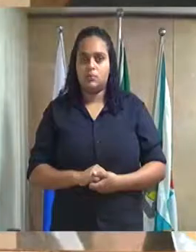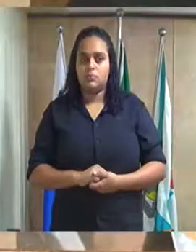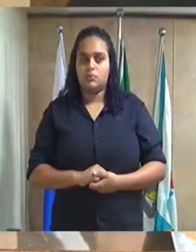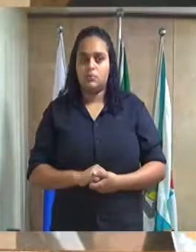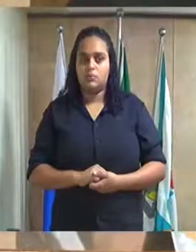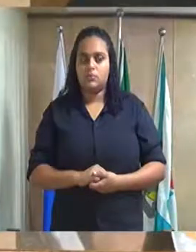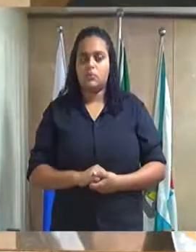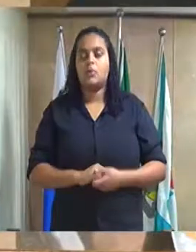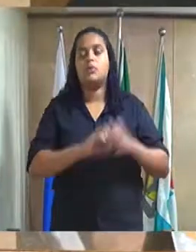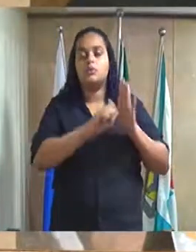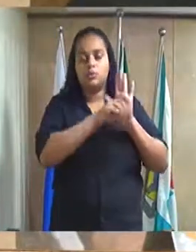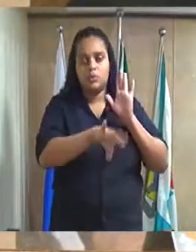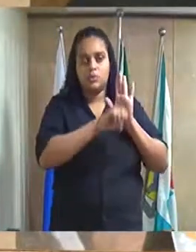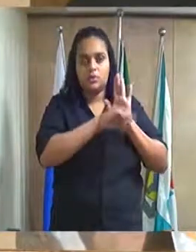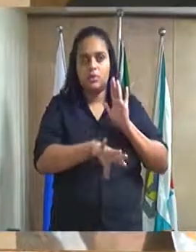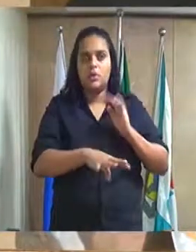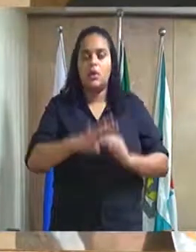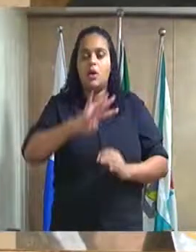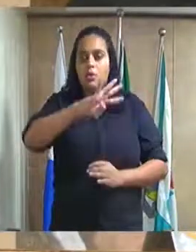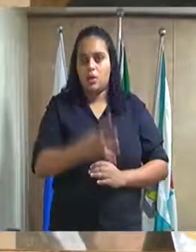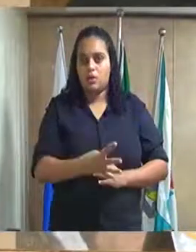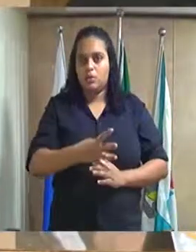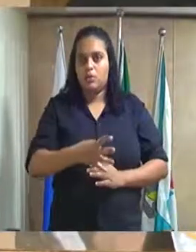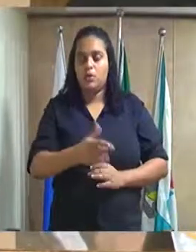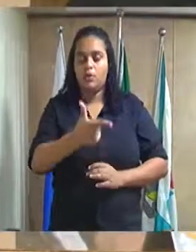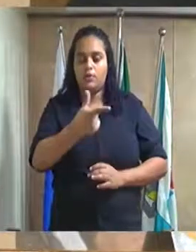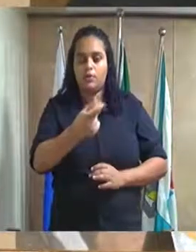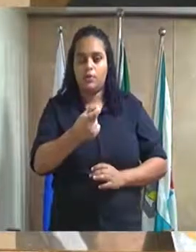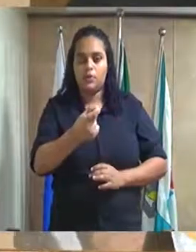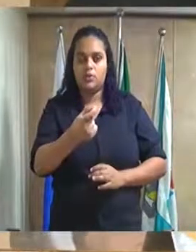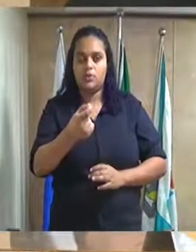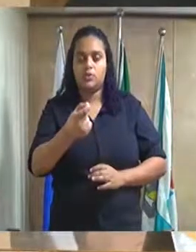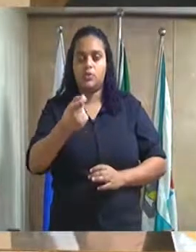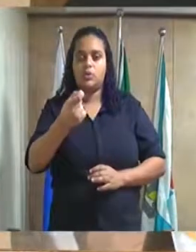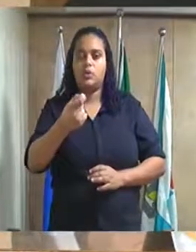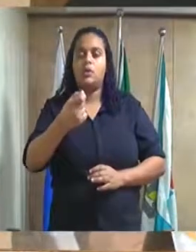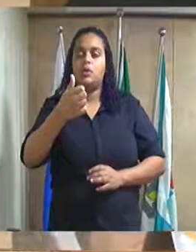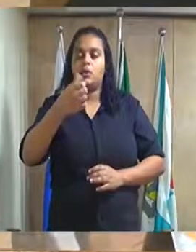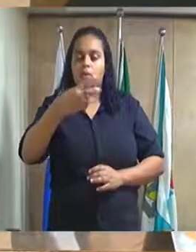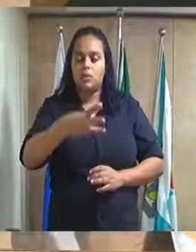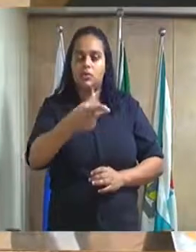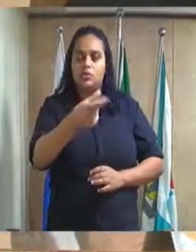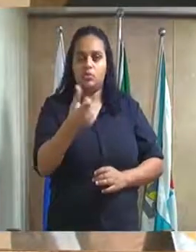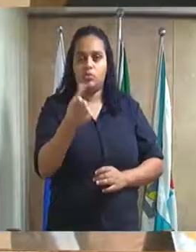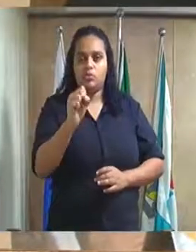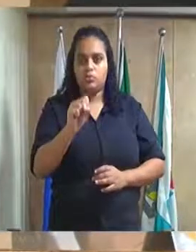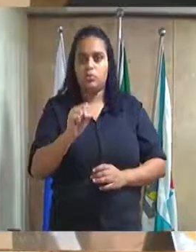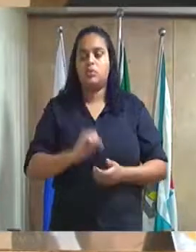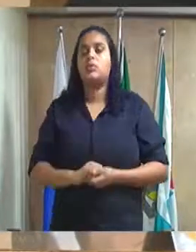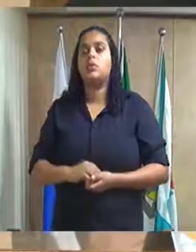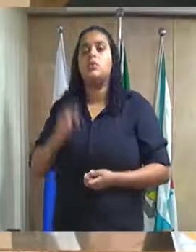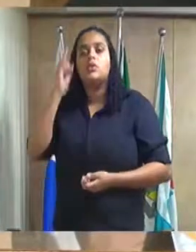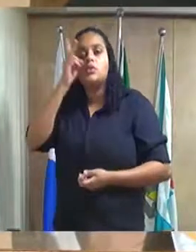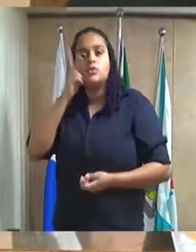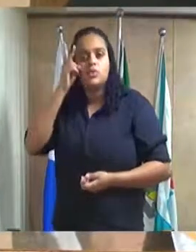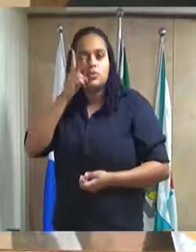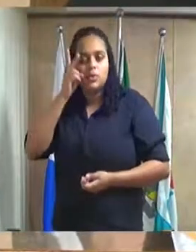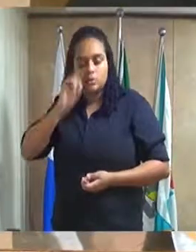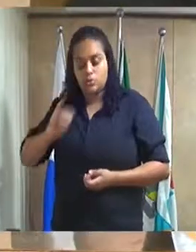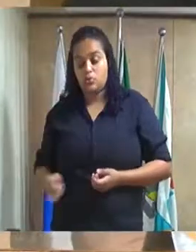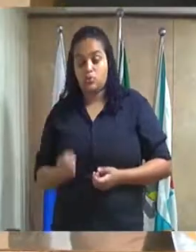Indicação número 4.023-2018, do excelentíssimo senhor vereador Júnior Wills,